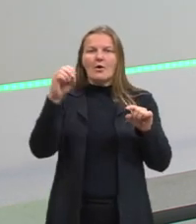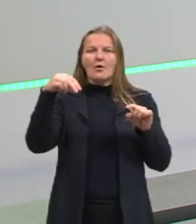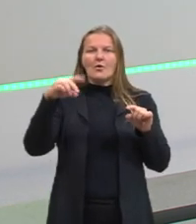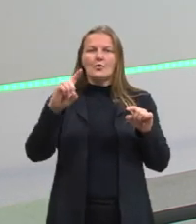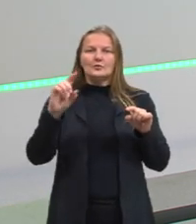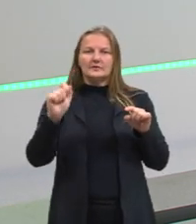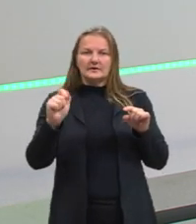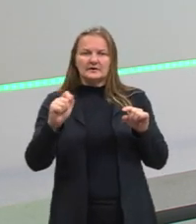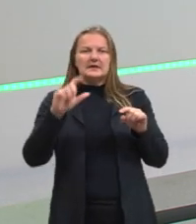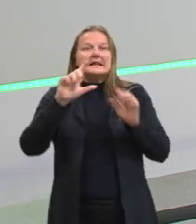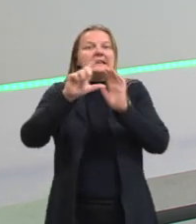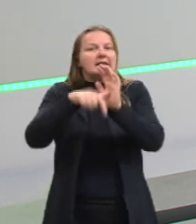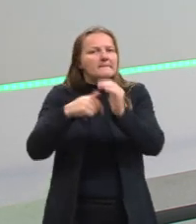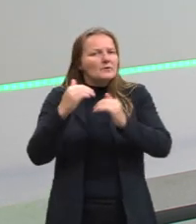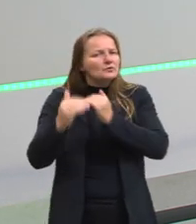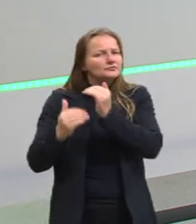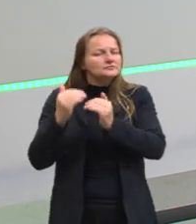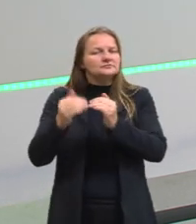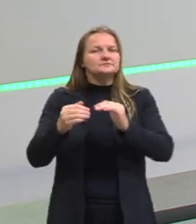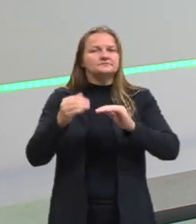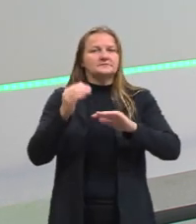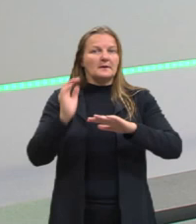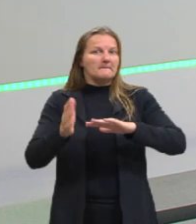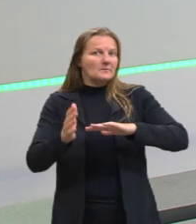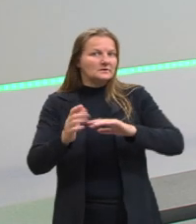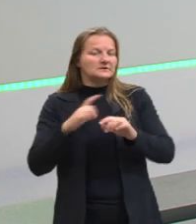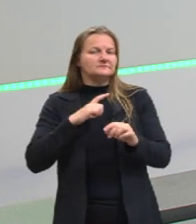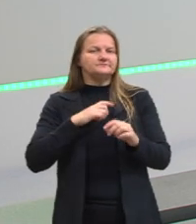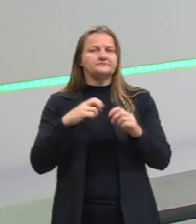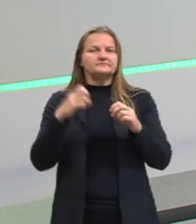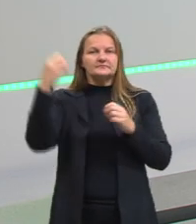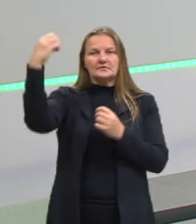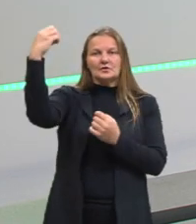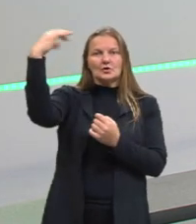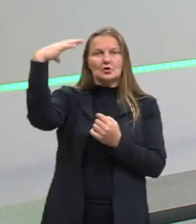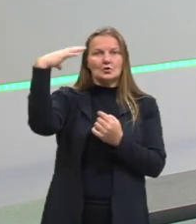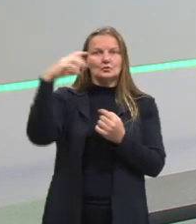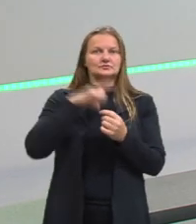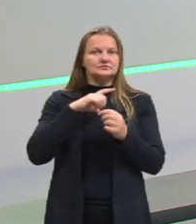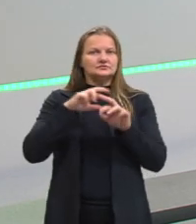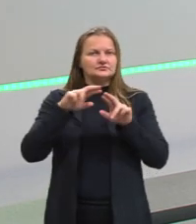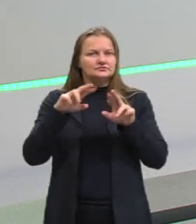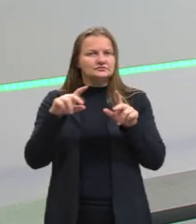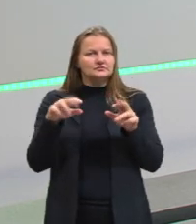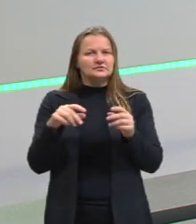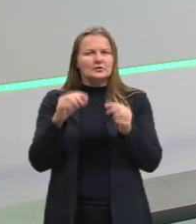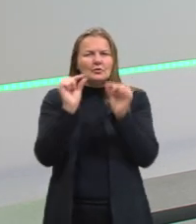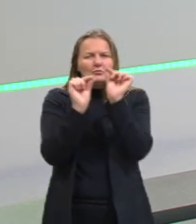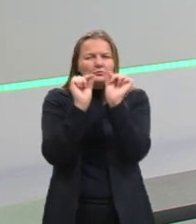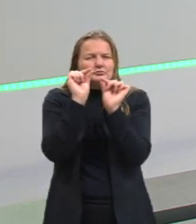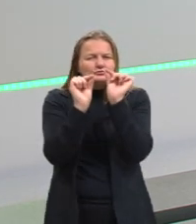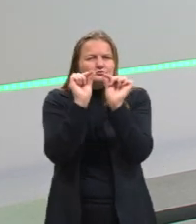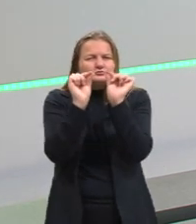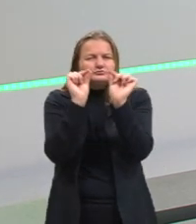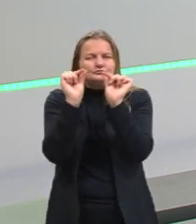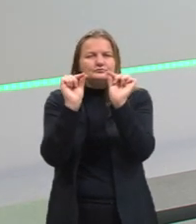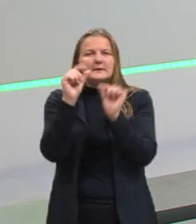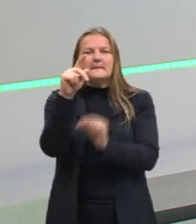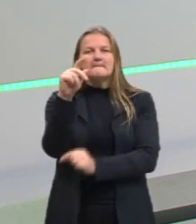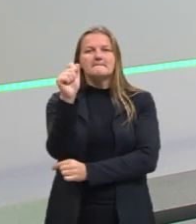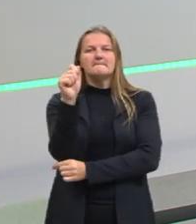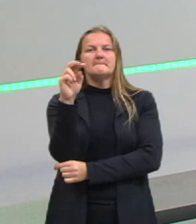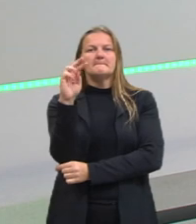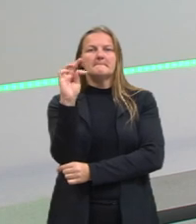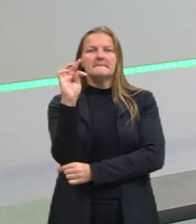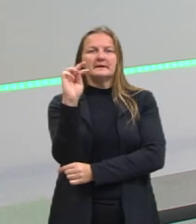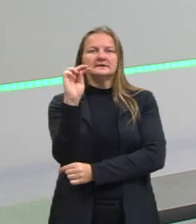moderna, né? A gente teve a luz sendo tratada novamente como partícula, onde a gente retorna